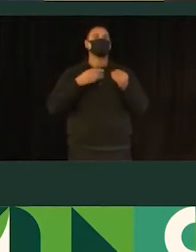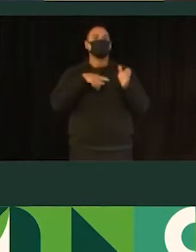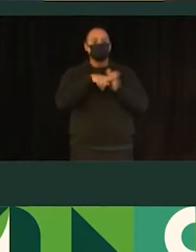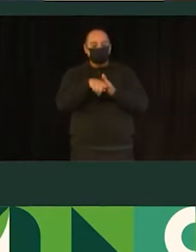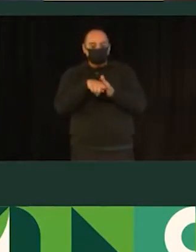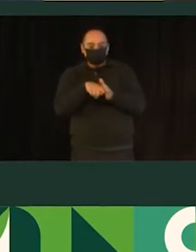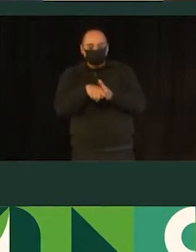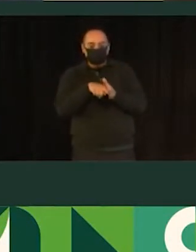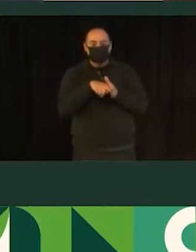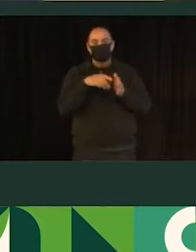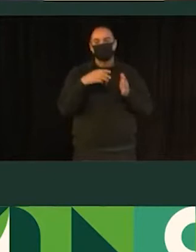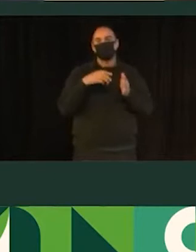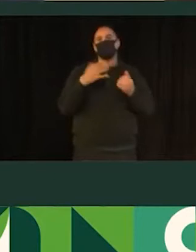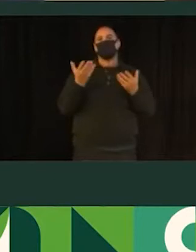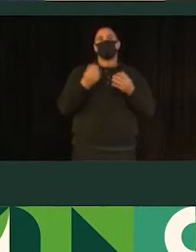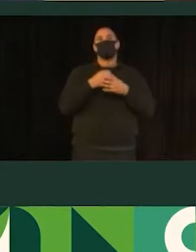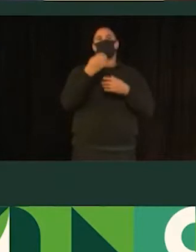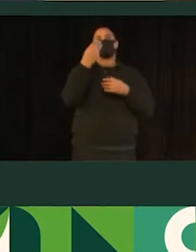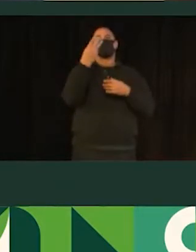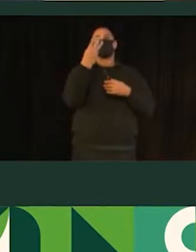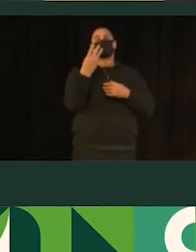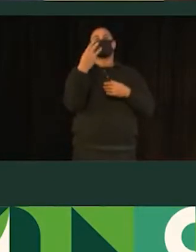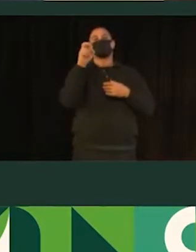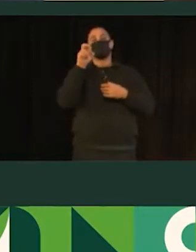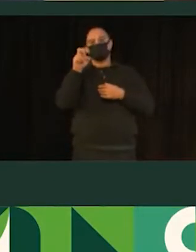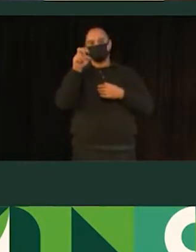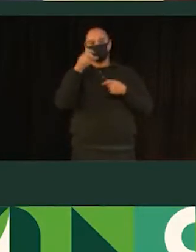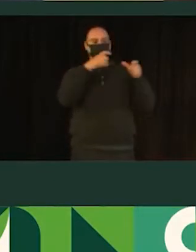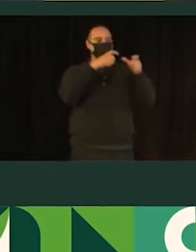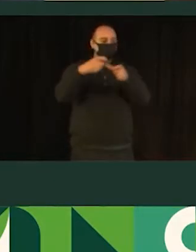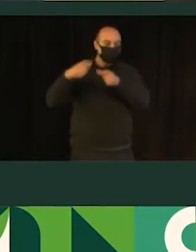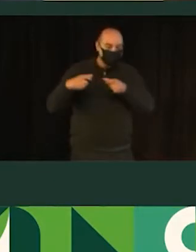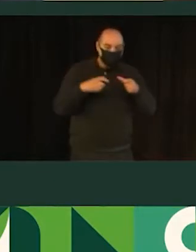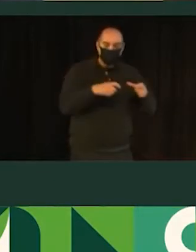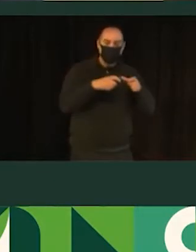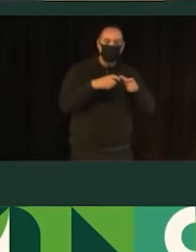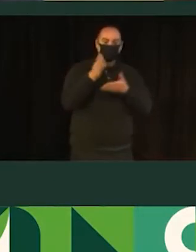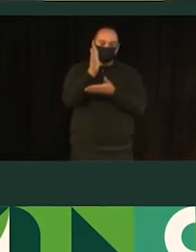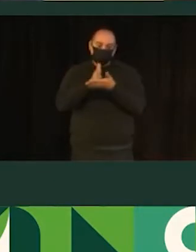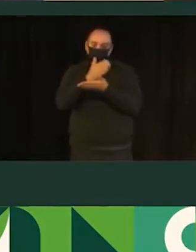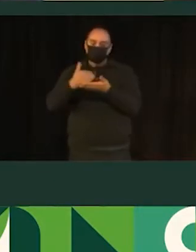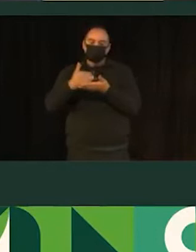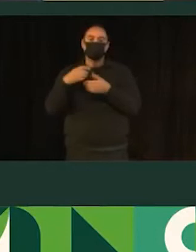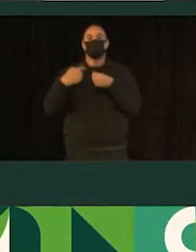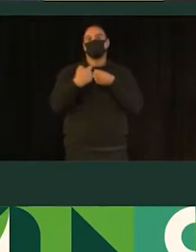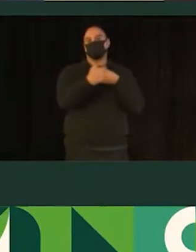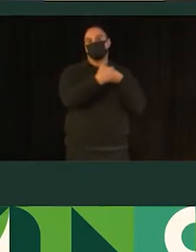cobrindo o município. Então, aqui, a EDOM tem quatro sessões principais de